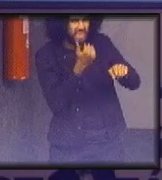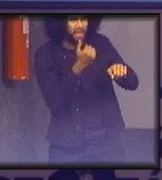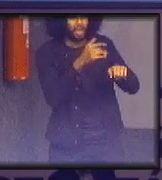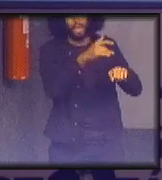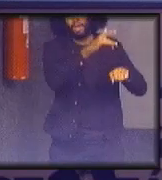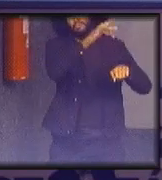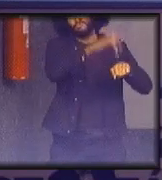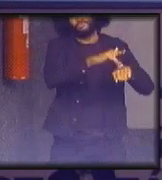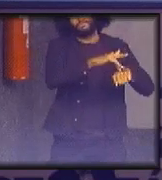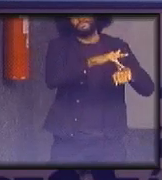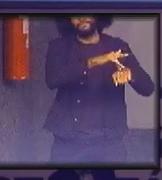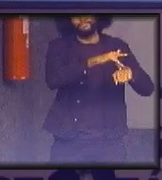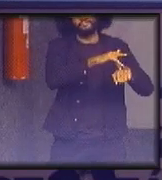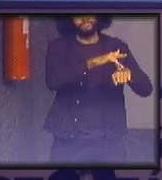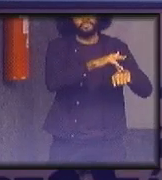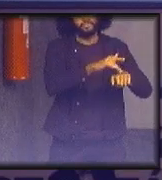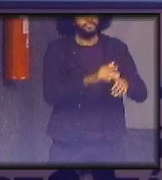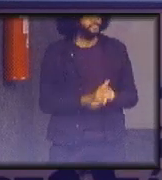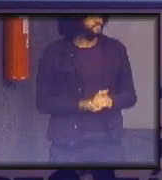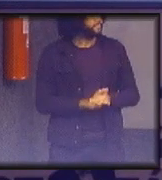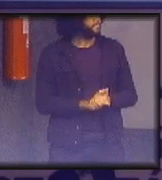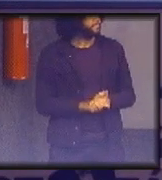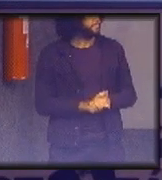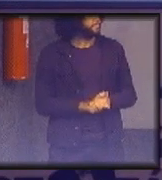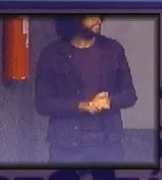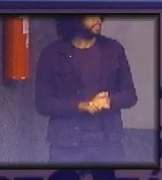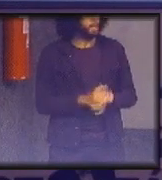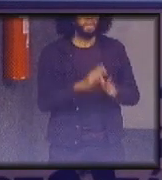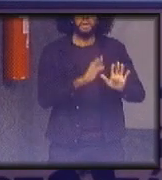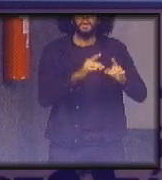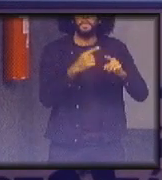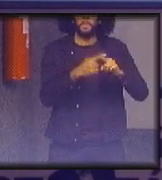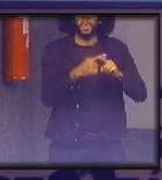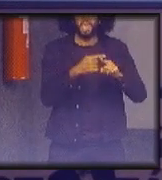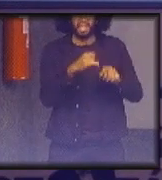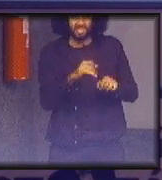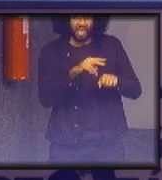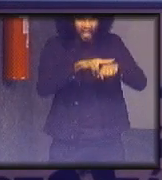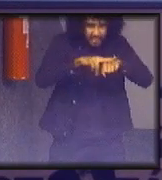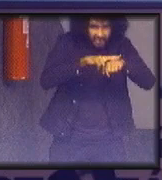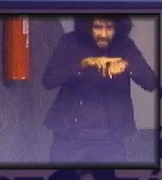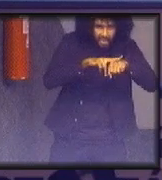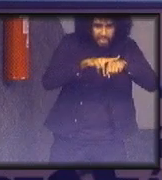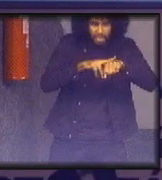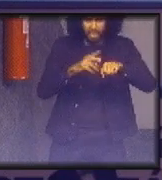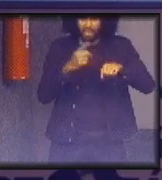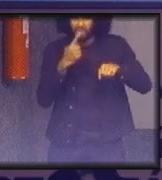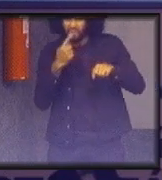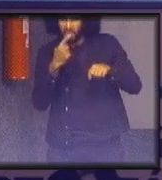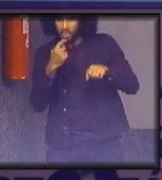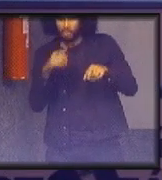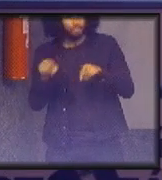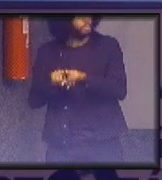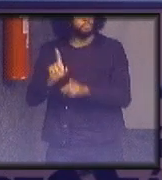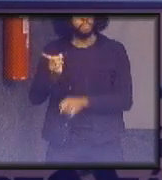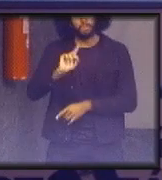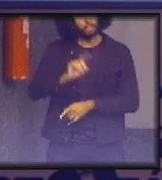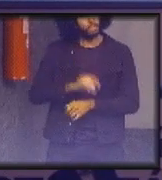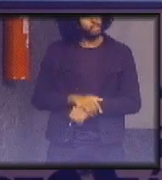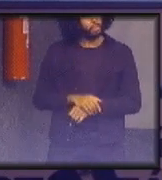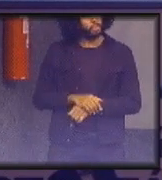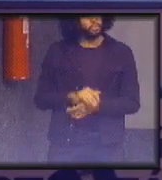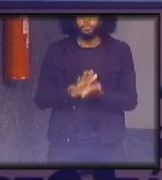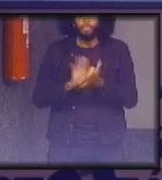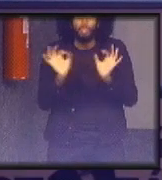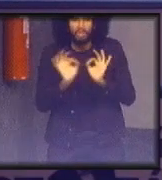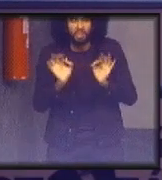sem tamanho porque se não for verde não vai ser nem vermelho não vai ter nada